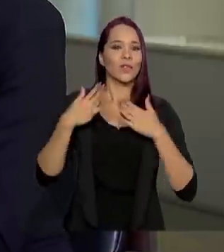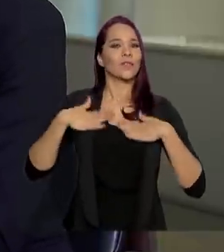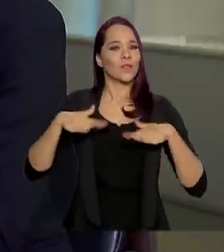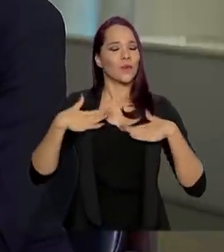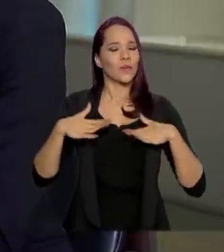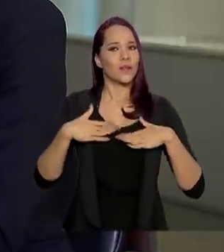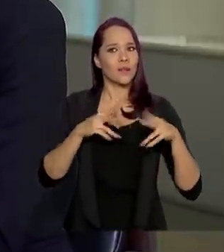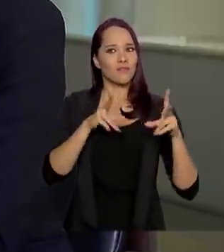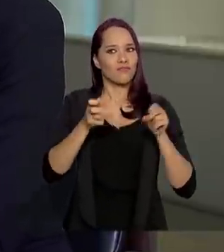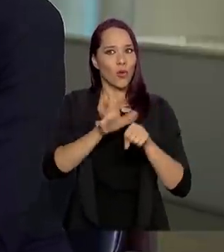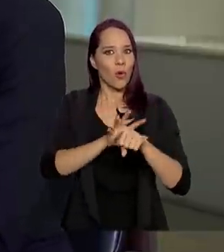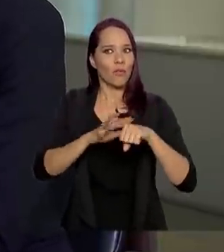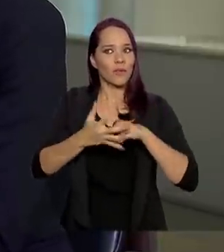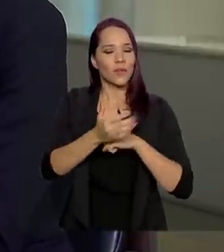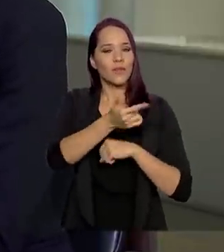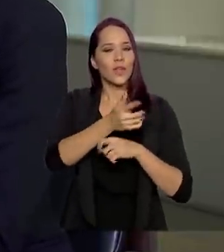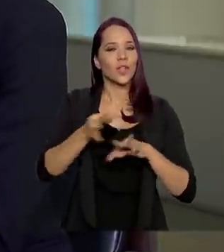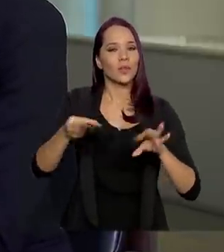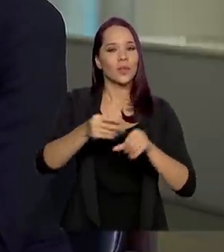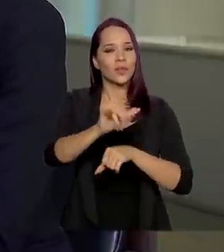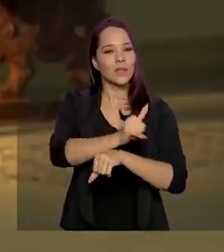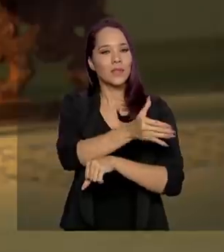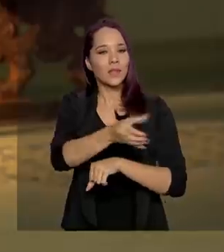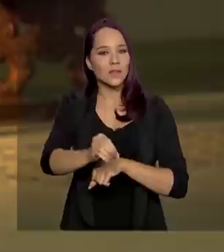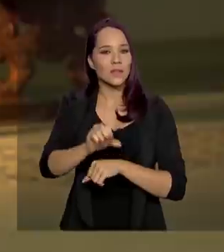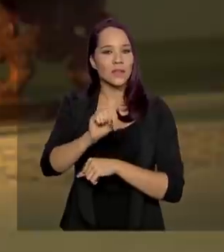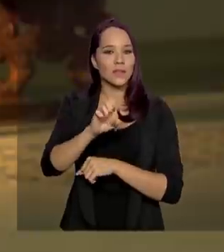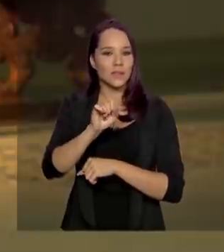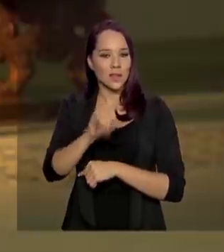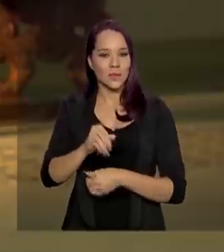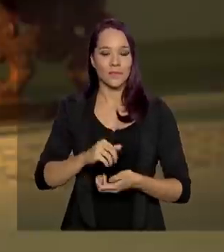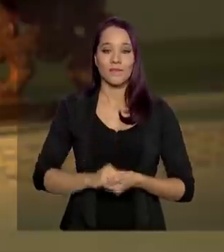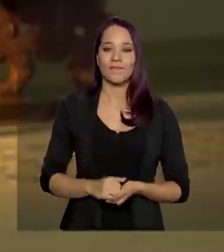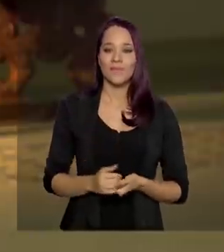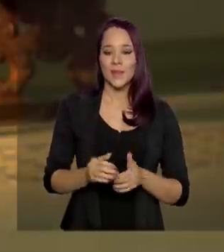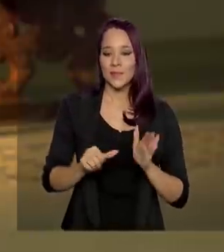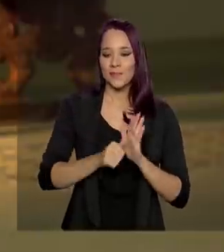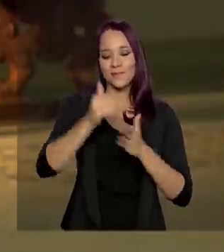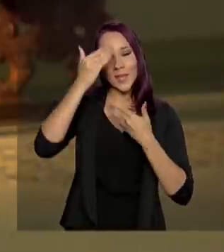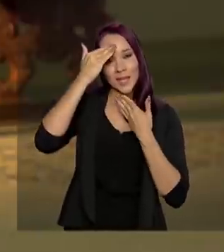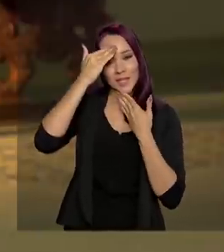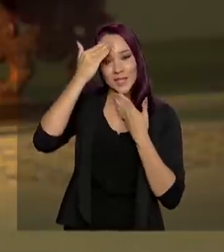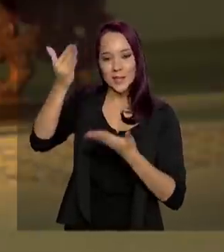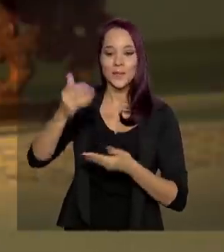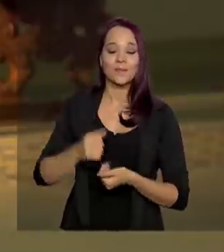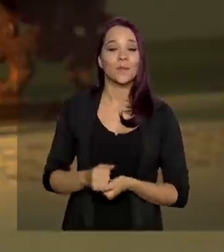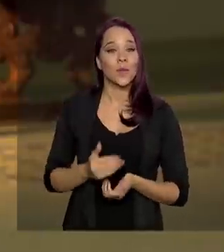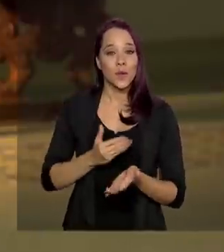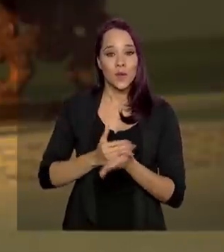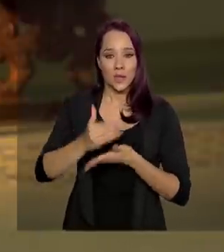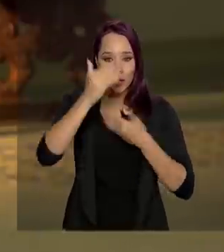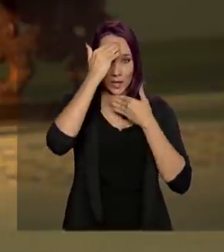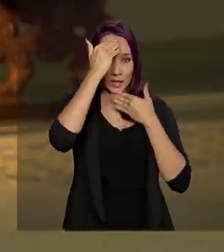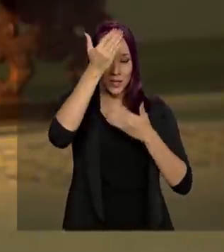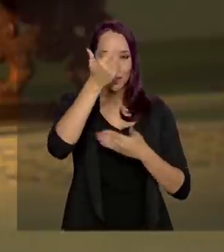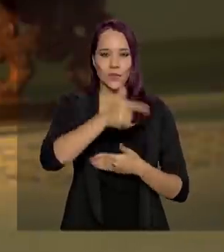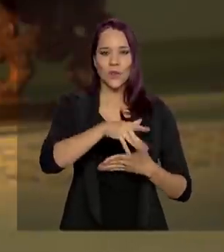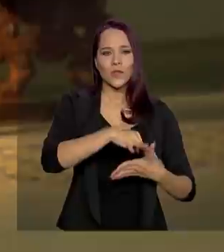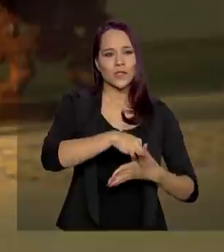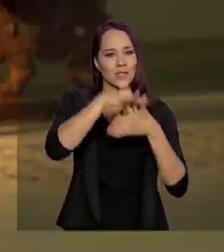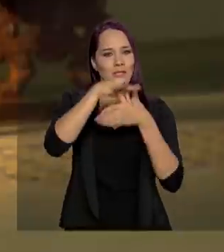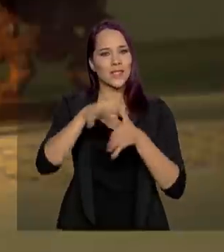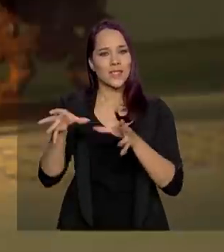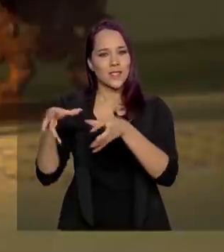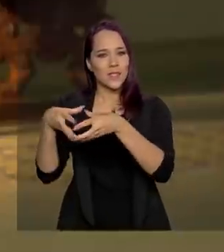relação ao coronavírus e todas as ações da CESAI nesse combate. Eu gostaria de agradecer, eu começo agradecendo mais uma vez as lideranças, aos